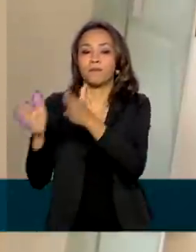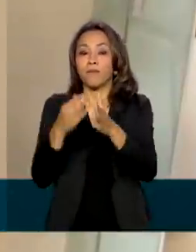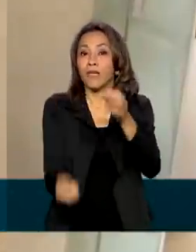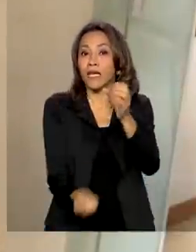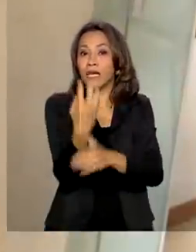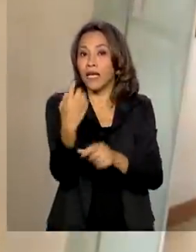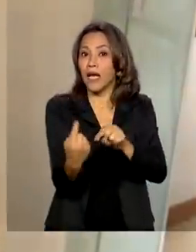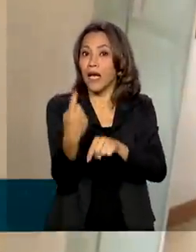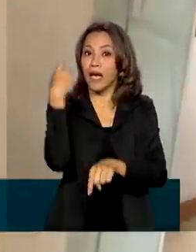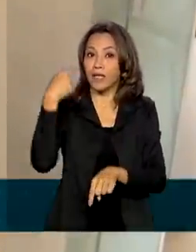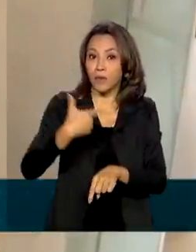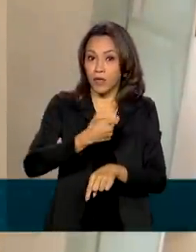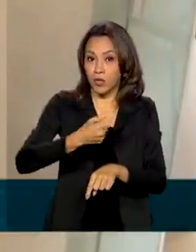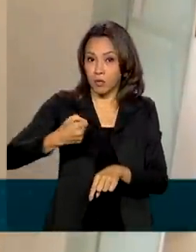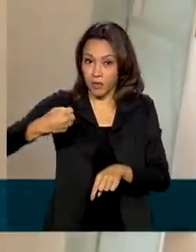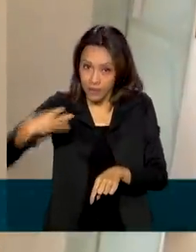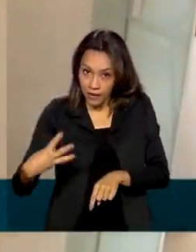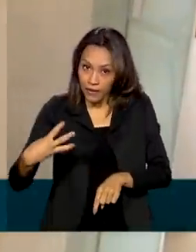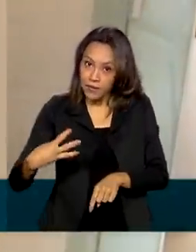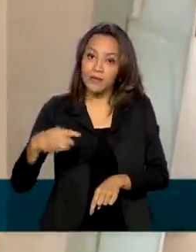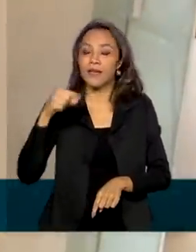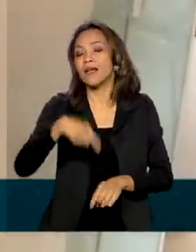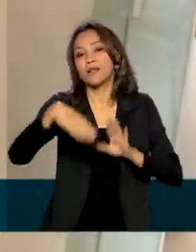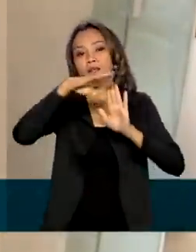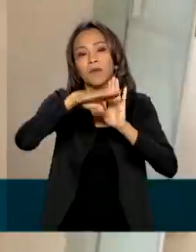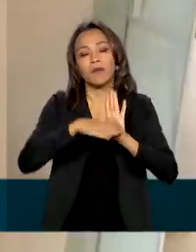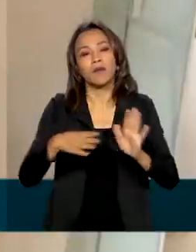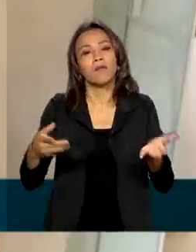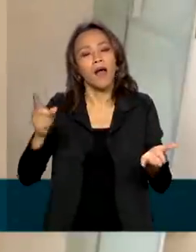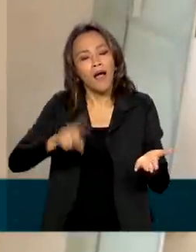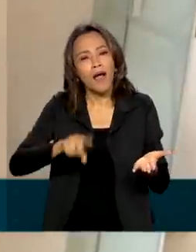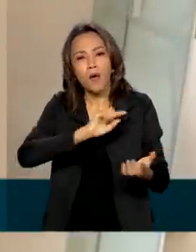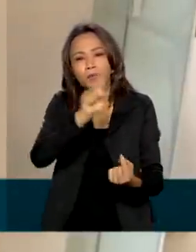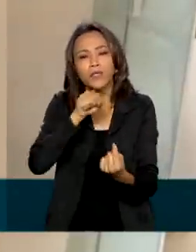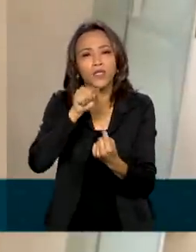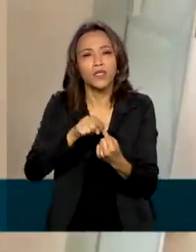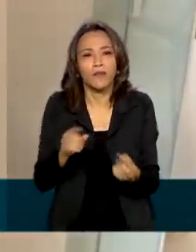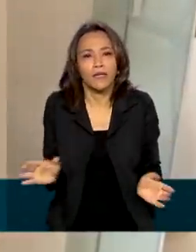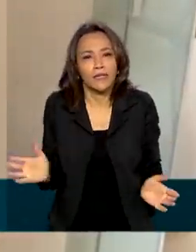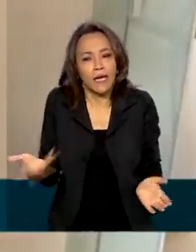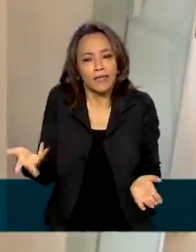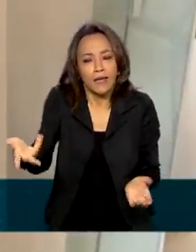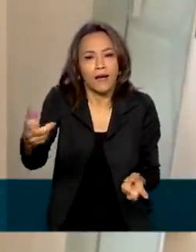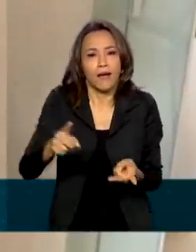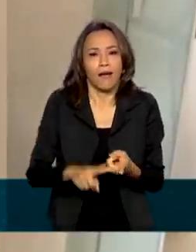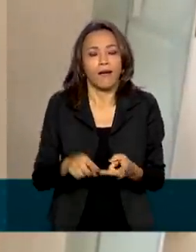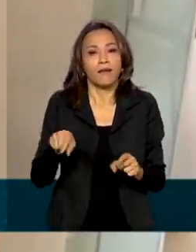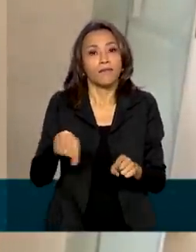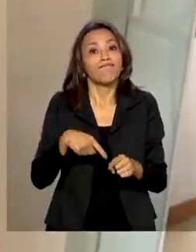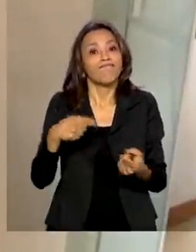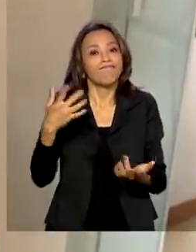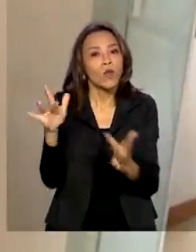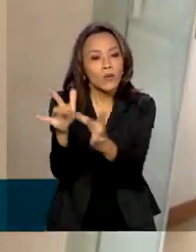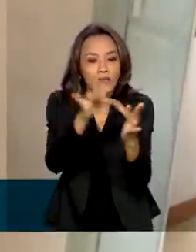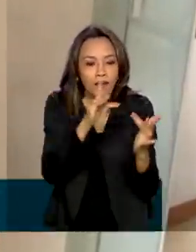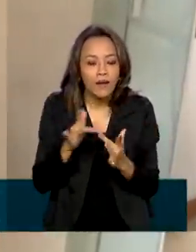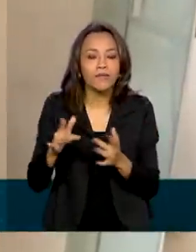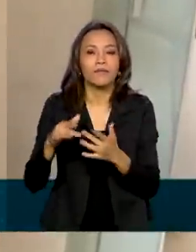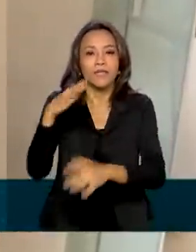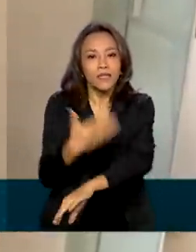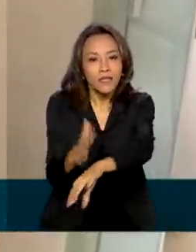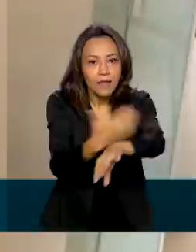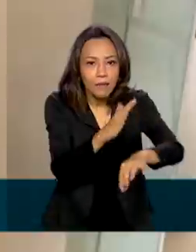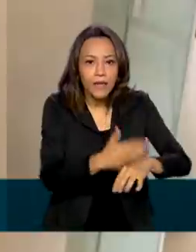2013, o Inovativa Brasil funciona hoje para aceleração, conexão e capacitação de startups